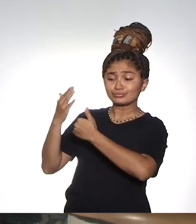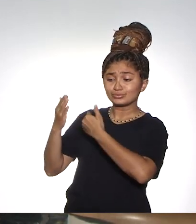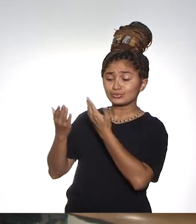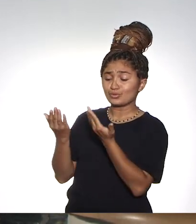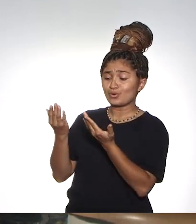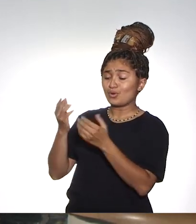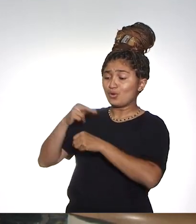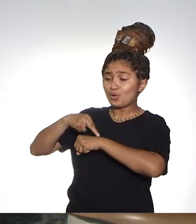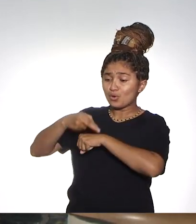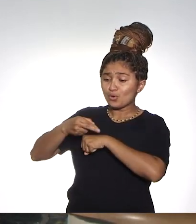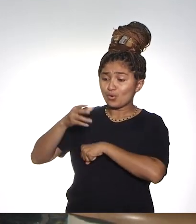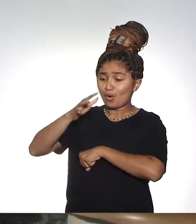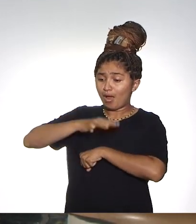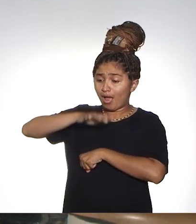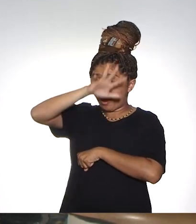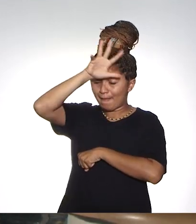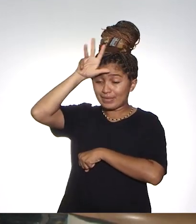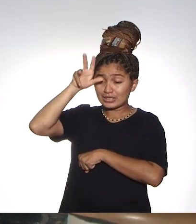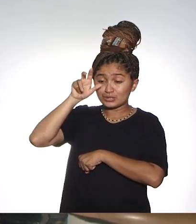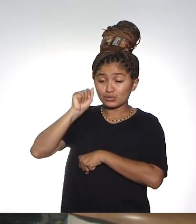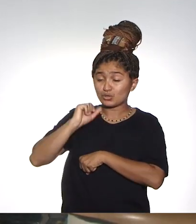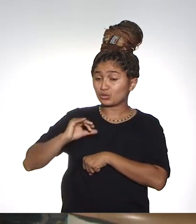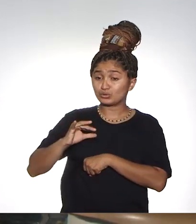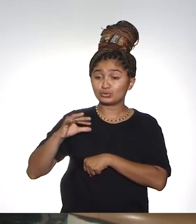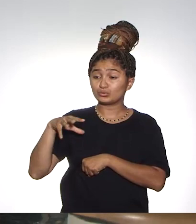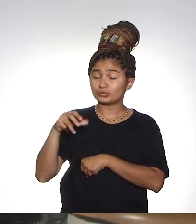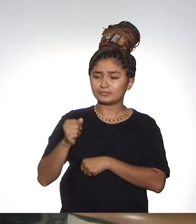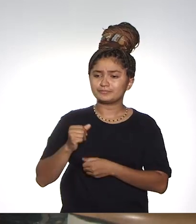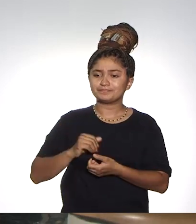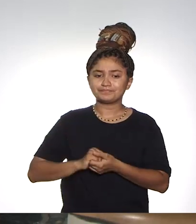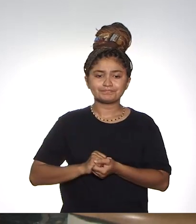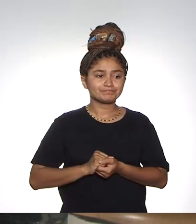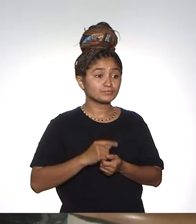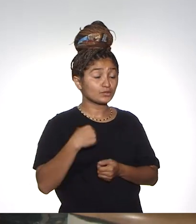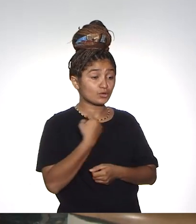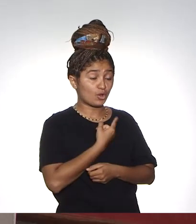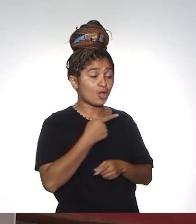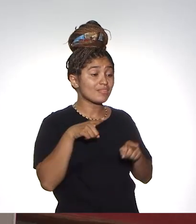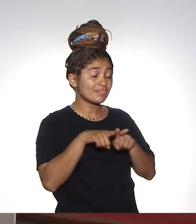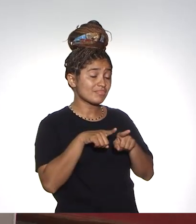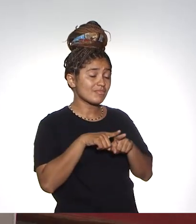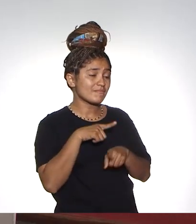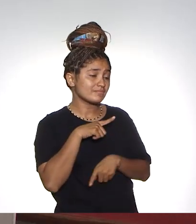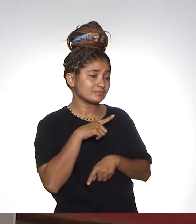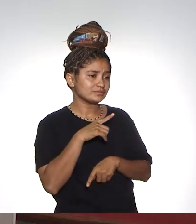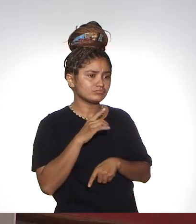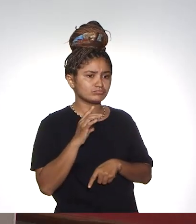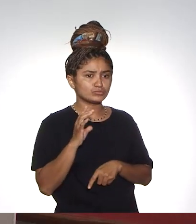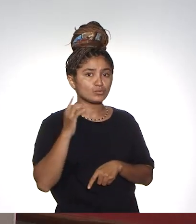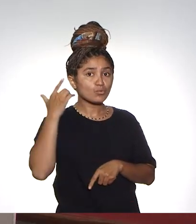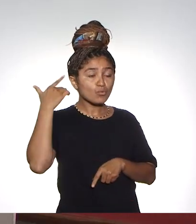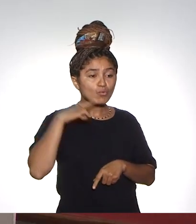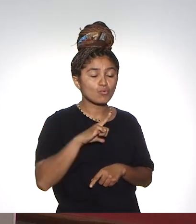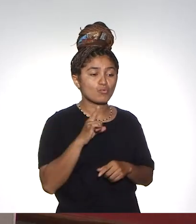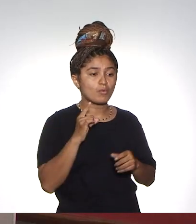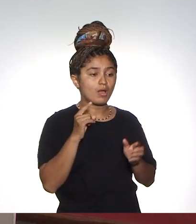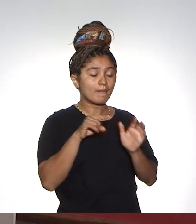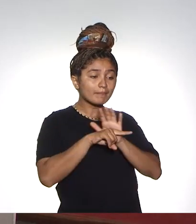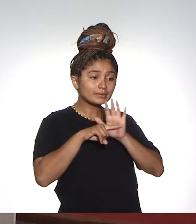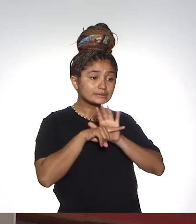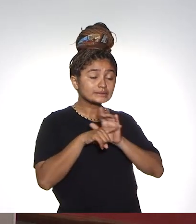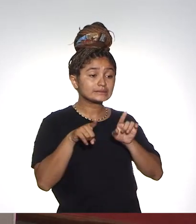nosso Estado de Roraima, mas também para o desenvolvimento da região amazônica como um todo. Perfeito. Nós vamos também ter um ganho significativo